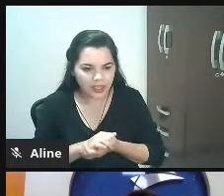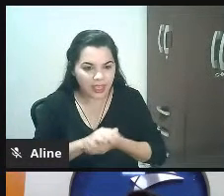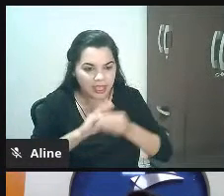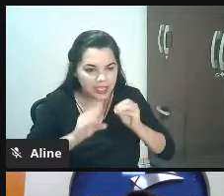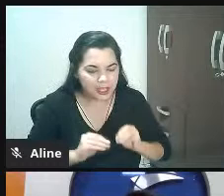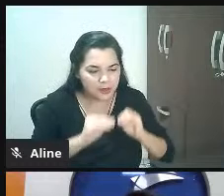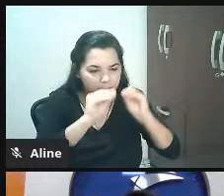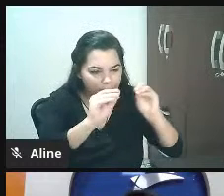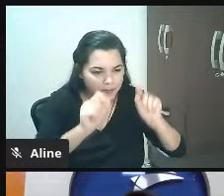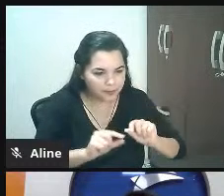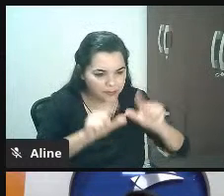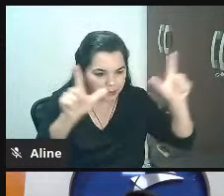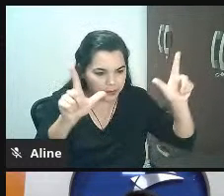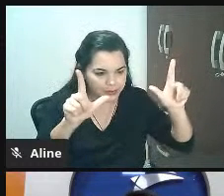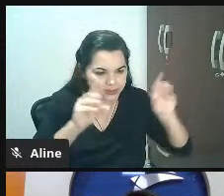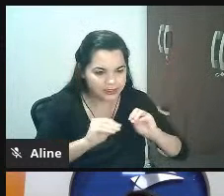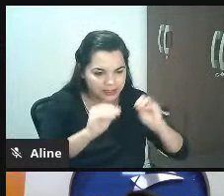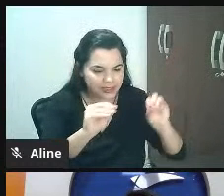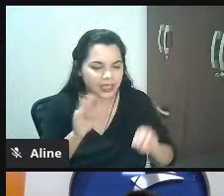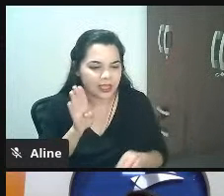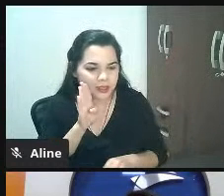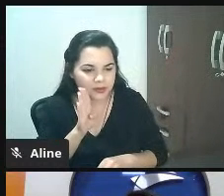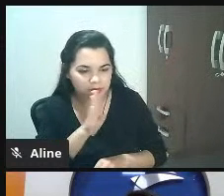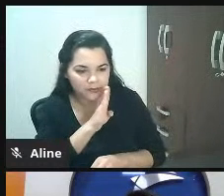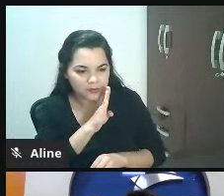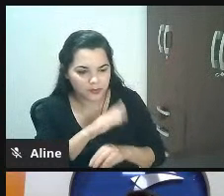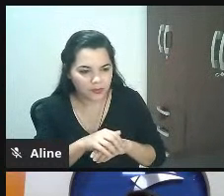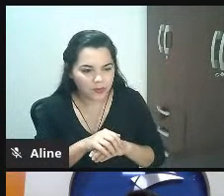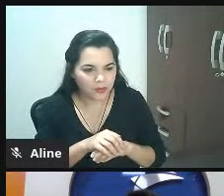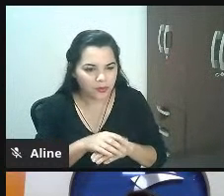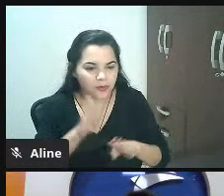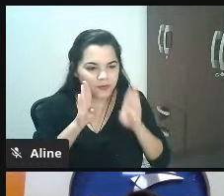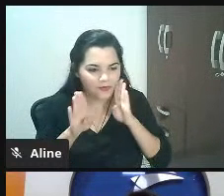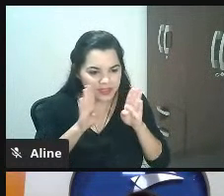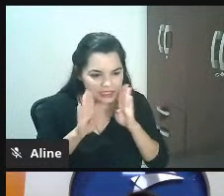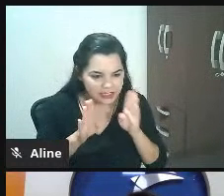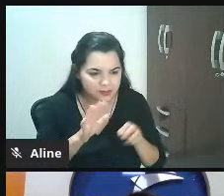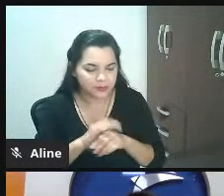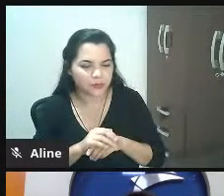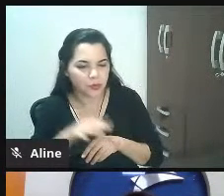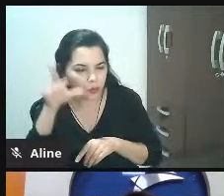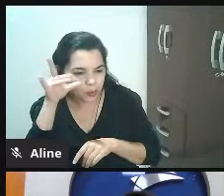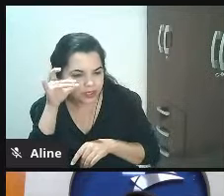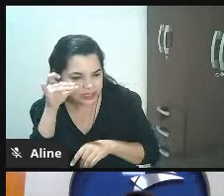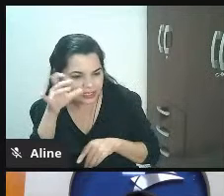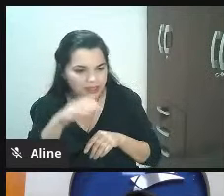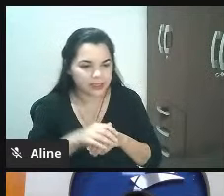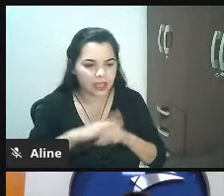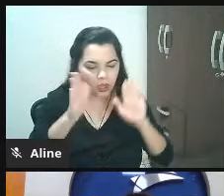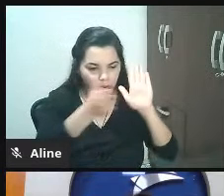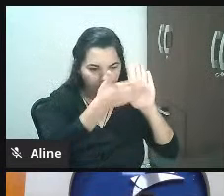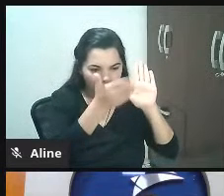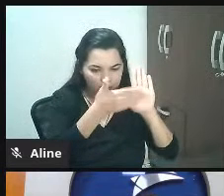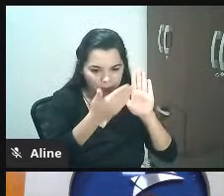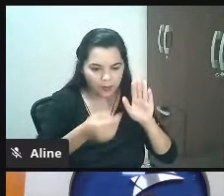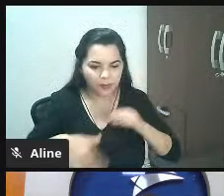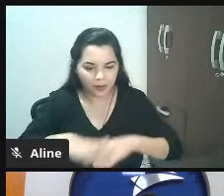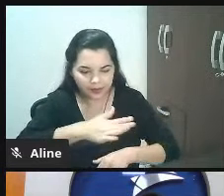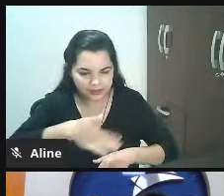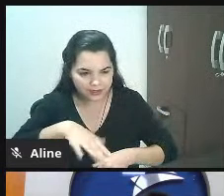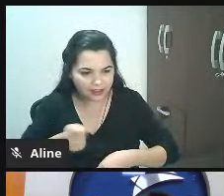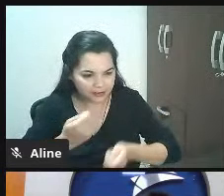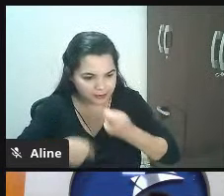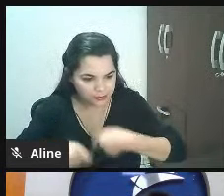Facebook você quer criar uma logomarca nova pra sua loja você quer criar por exemplo uma proposta comercial pra sua empresa de serviço